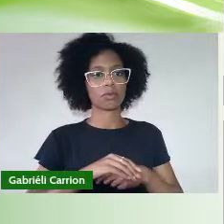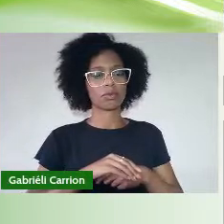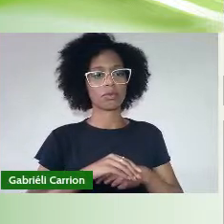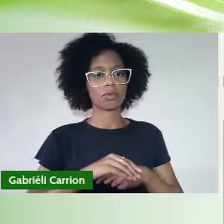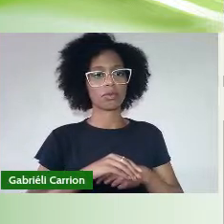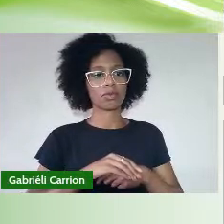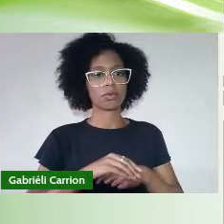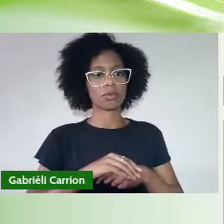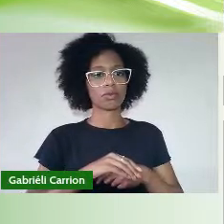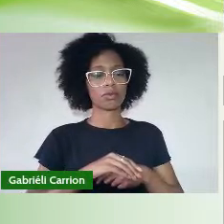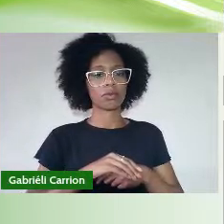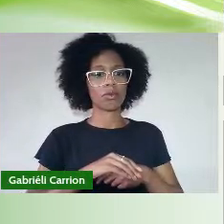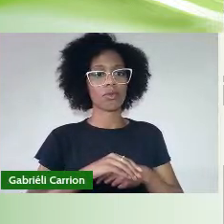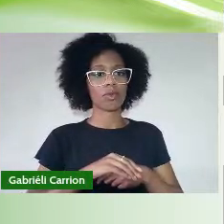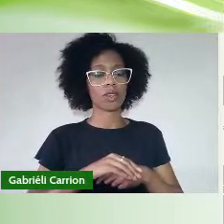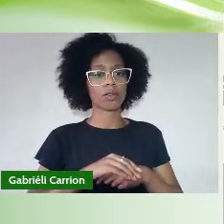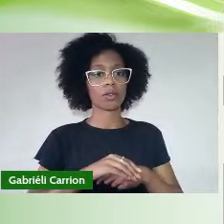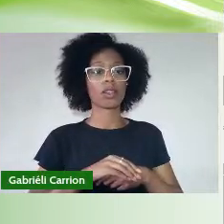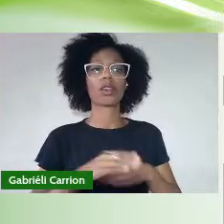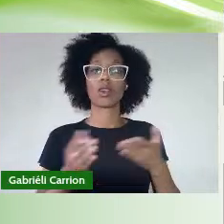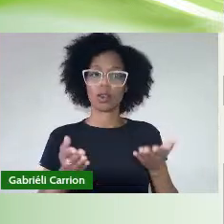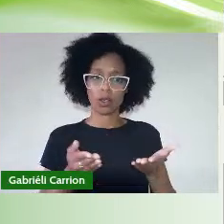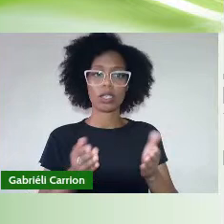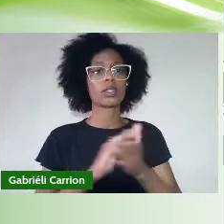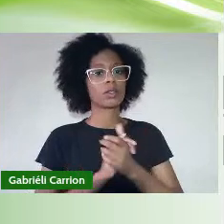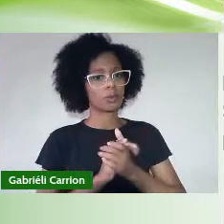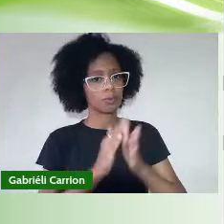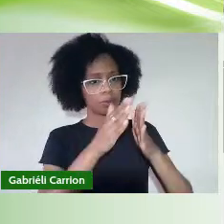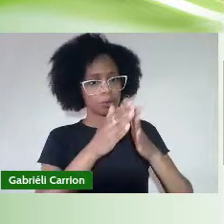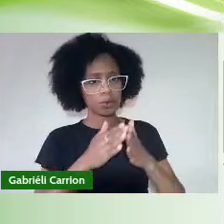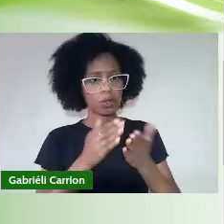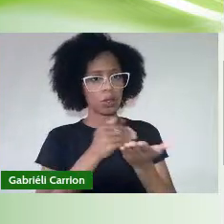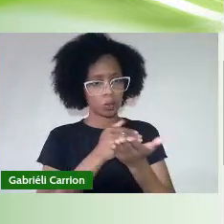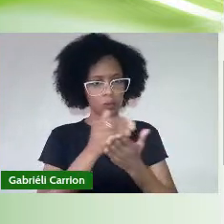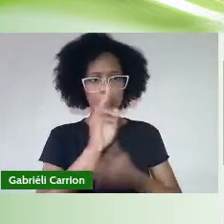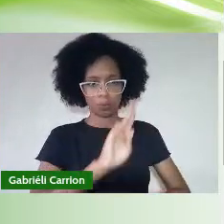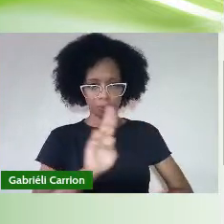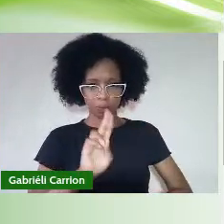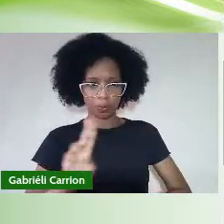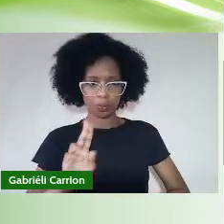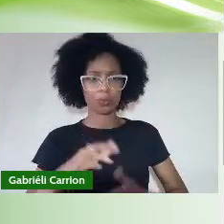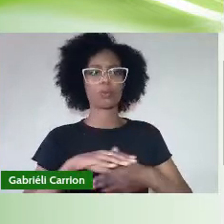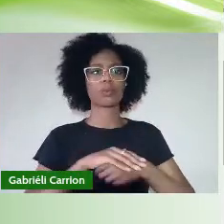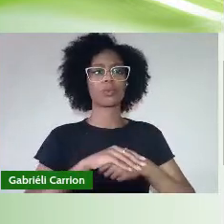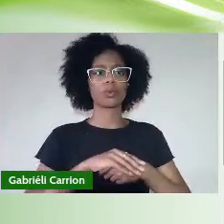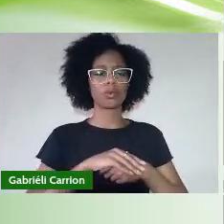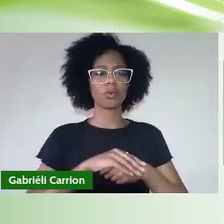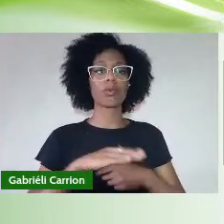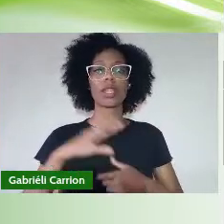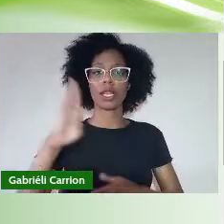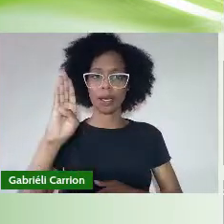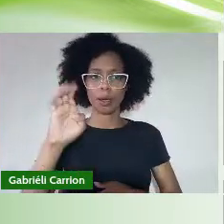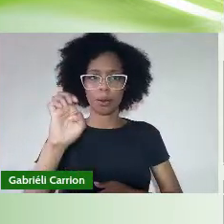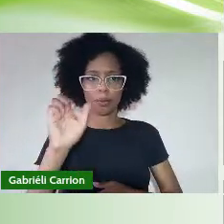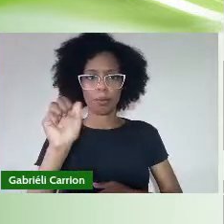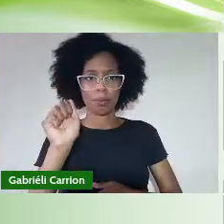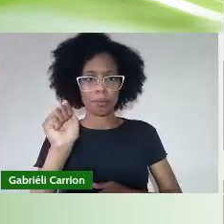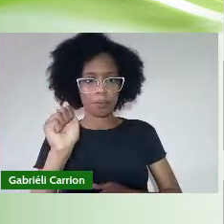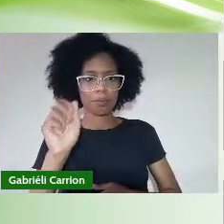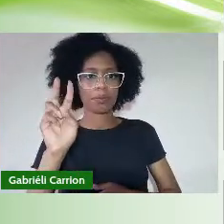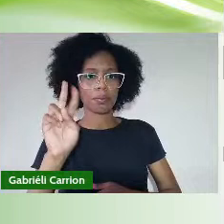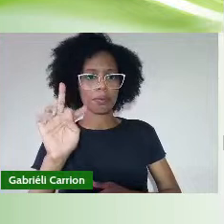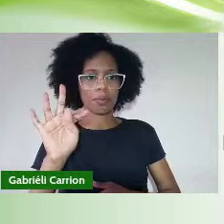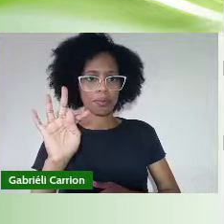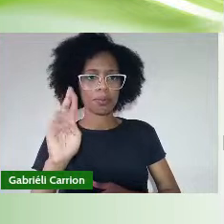Recebem o grau os graduandos a seguir nominados Beatriz Silva Pereira de Souza